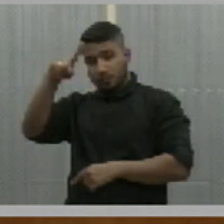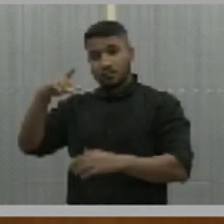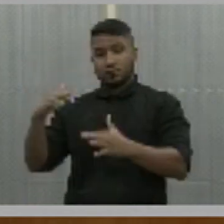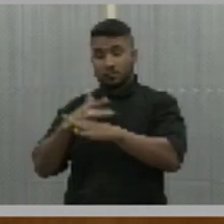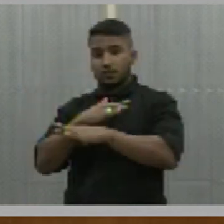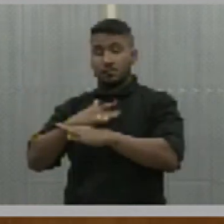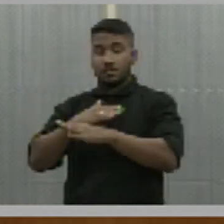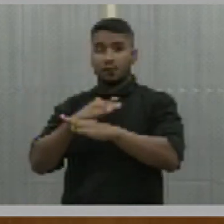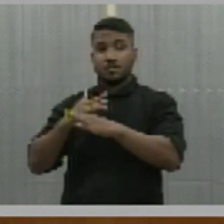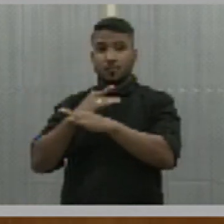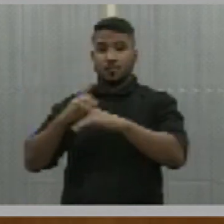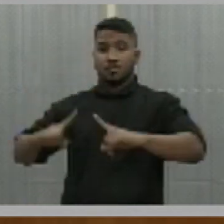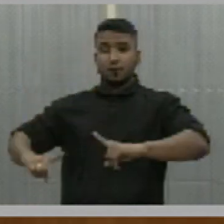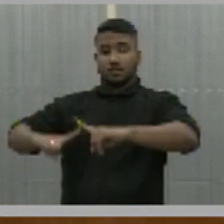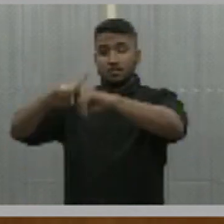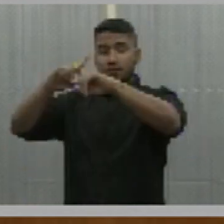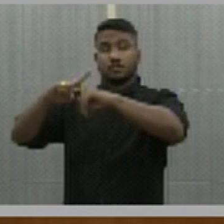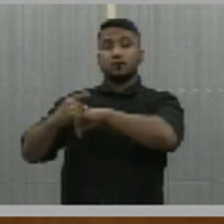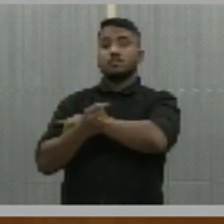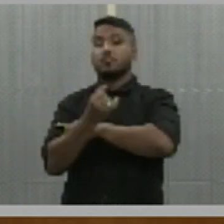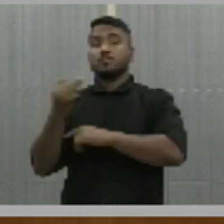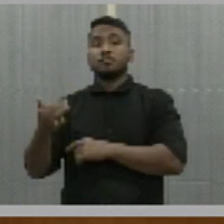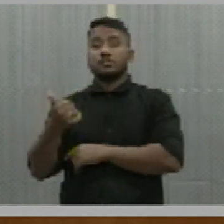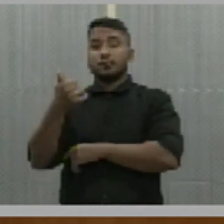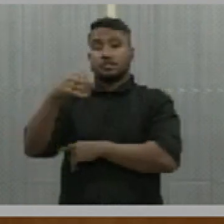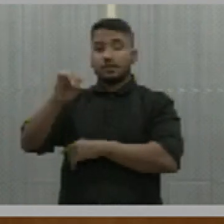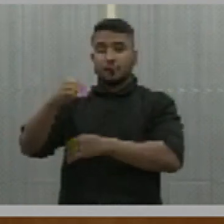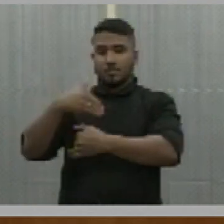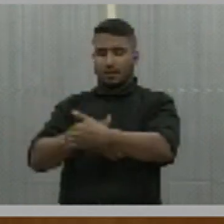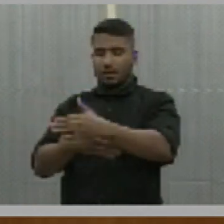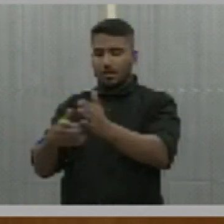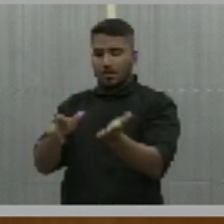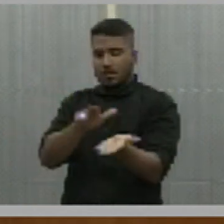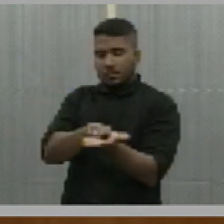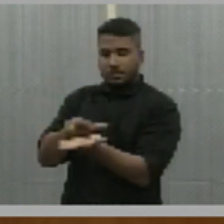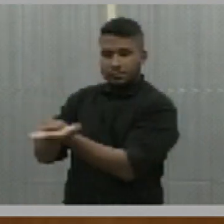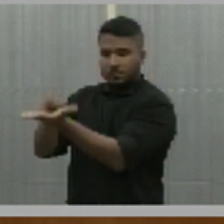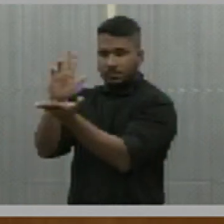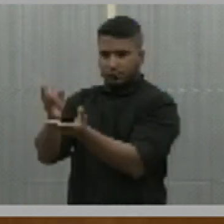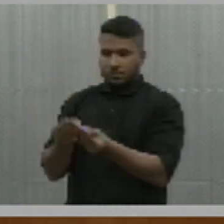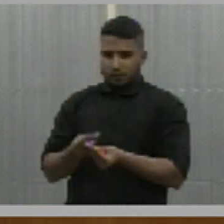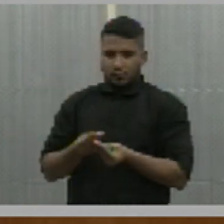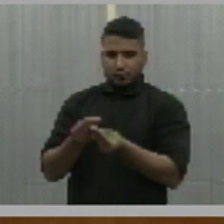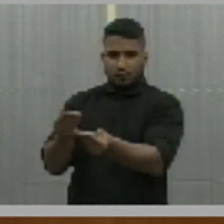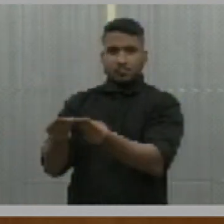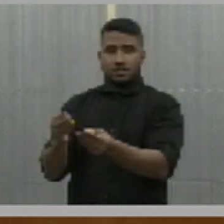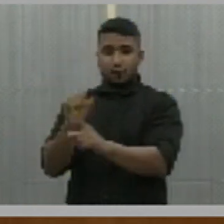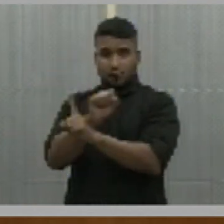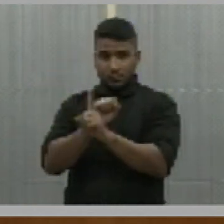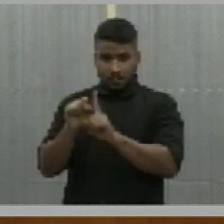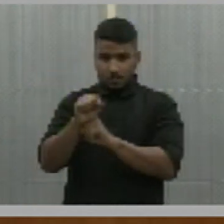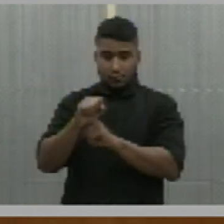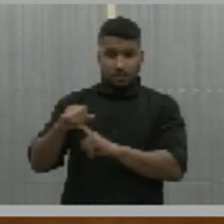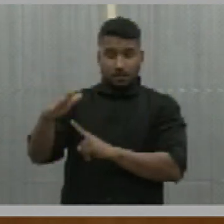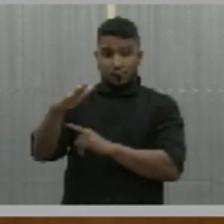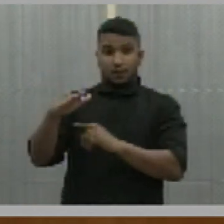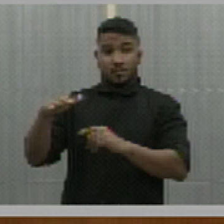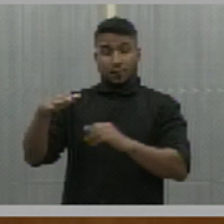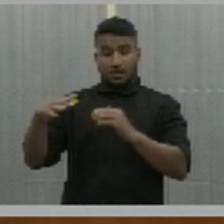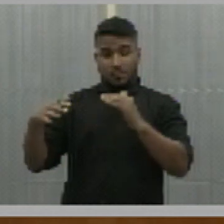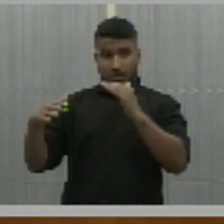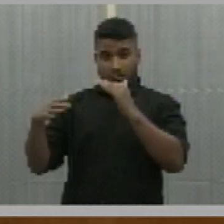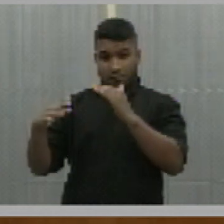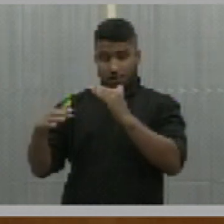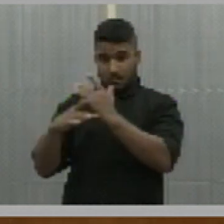Campo Maior. Ao todo, foram 10 leitos de UTI que estavam sendo entregues ali à sociedade Campo Maiorense